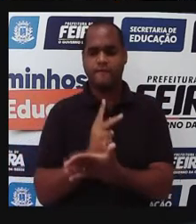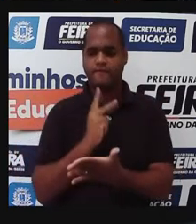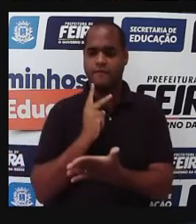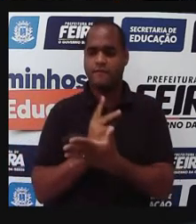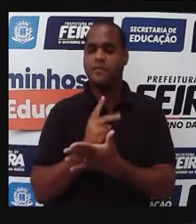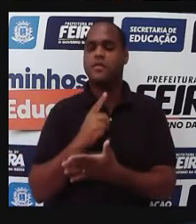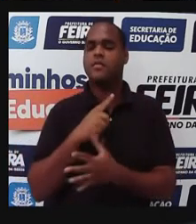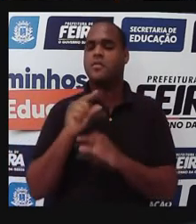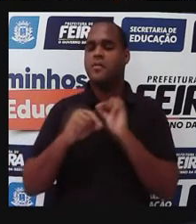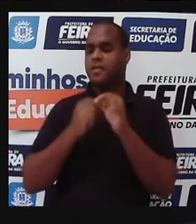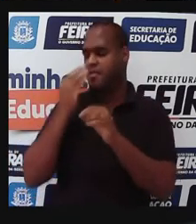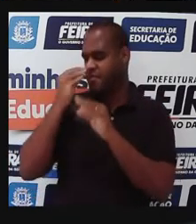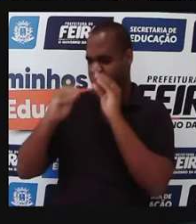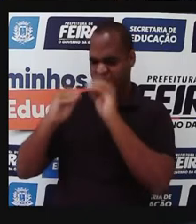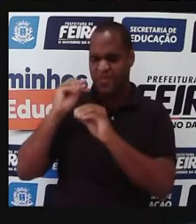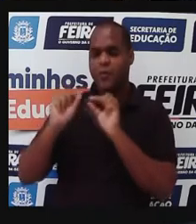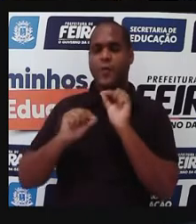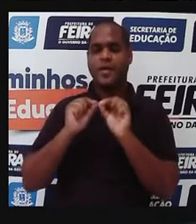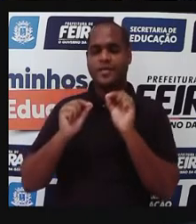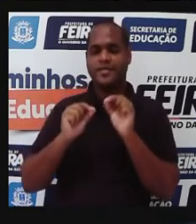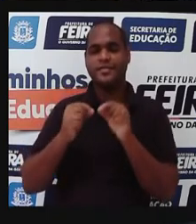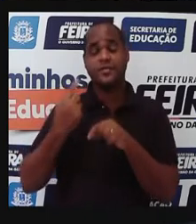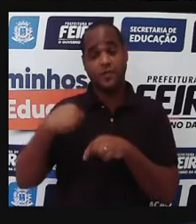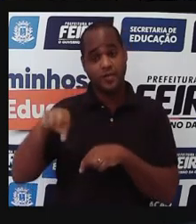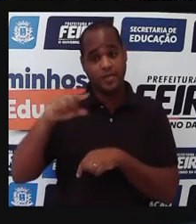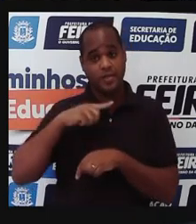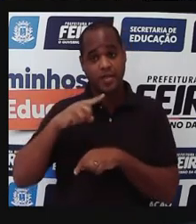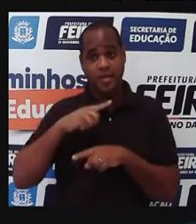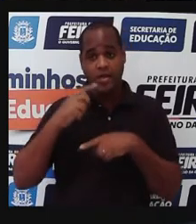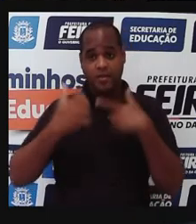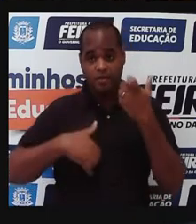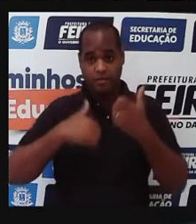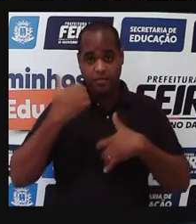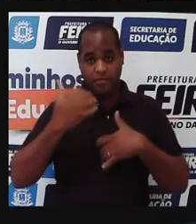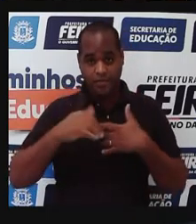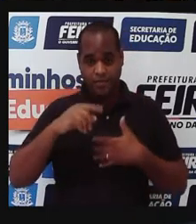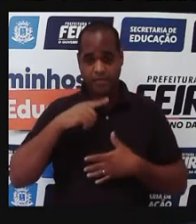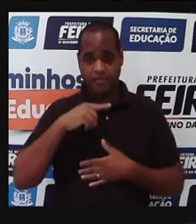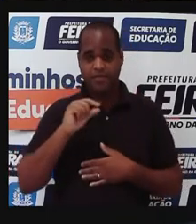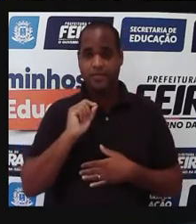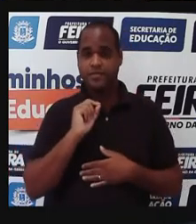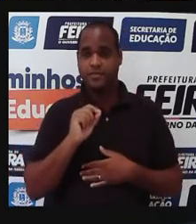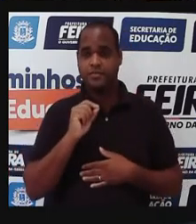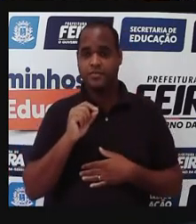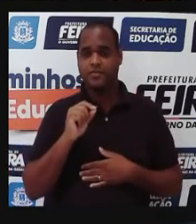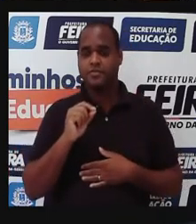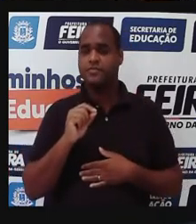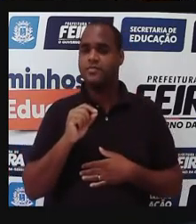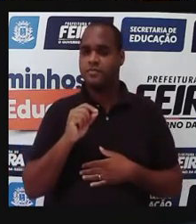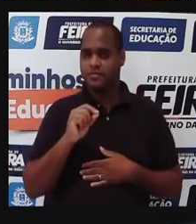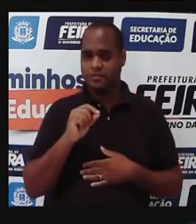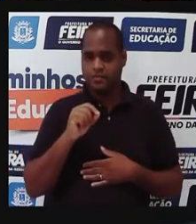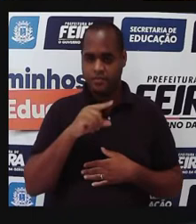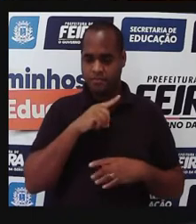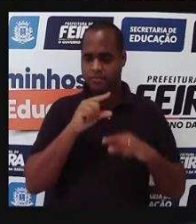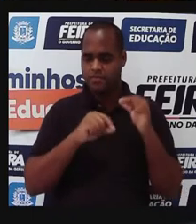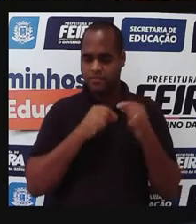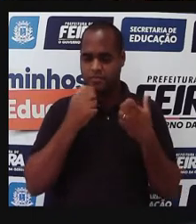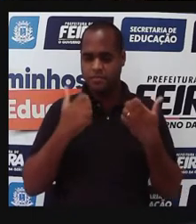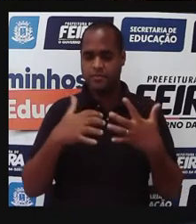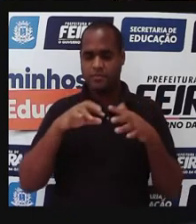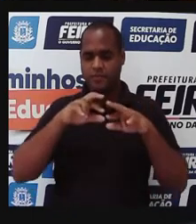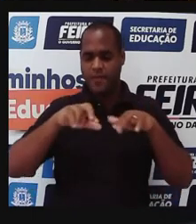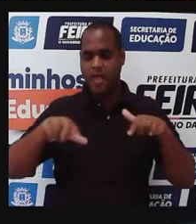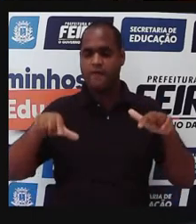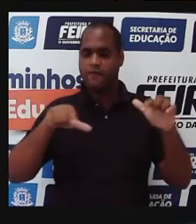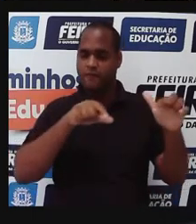negligenciadas, minha Pró, que a gente tem que lembrar e aí fazer um link aqui com a geografia. Os